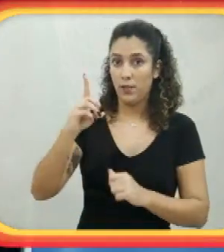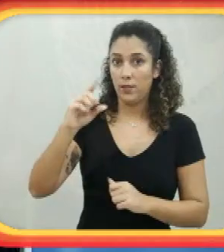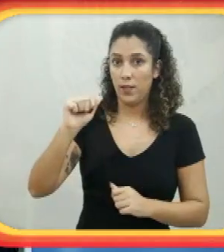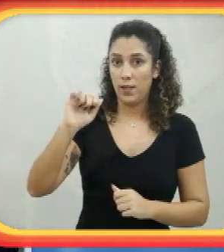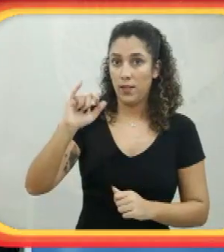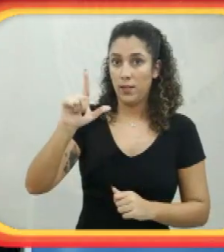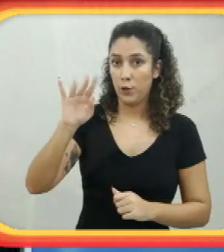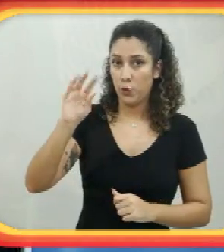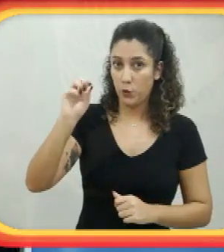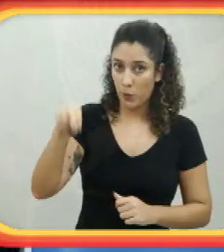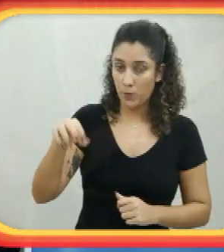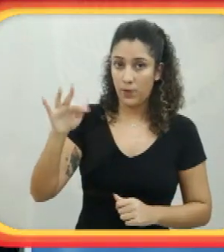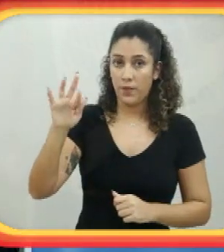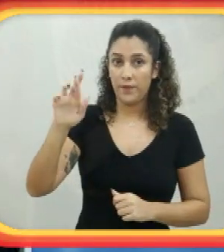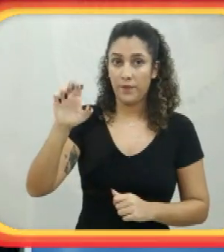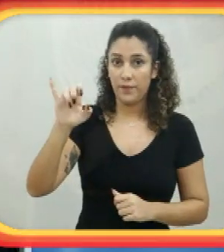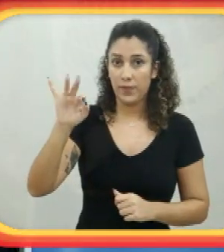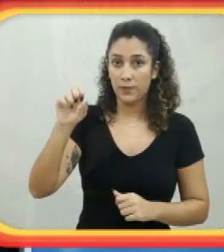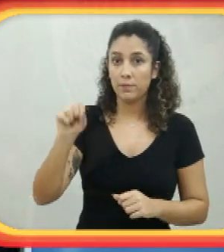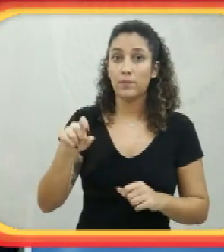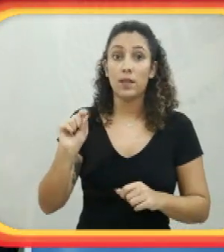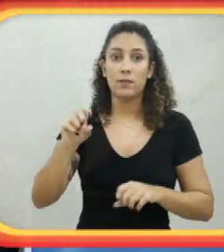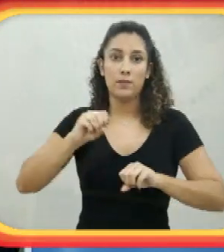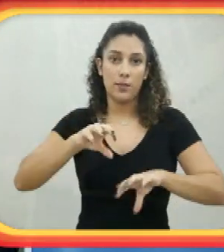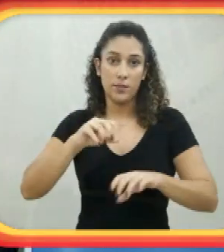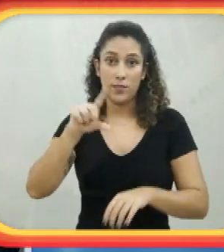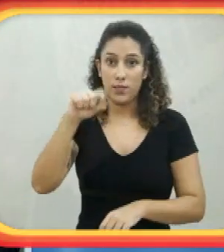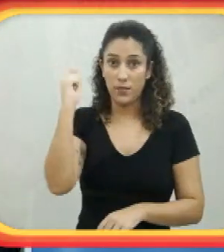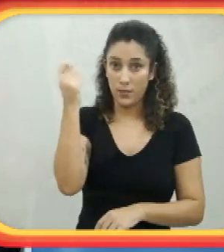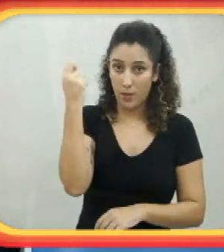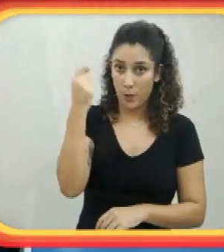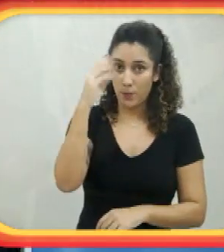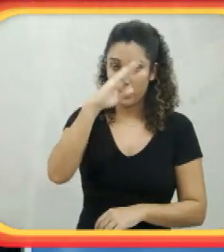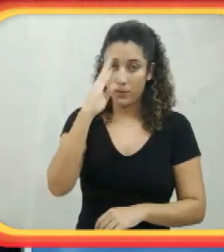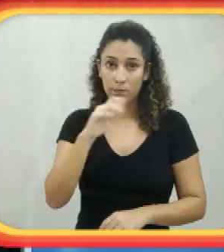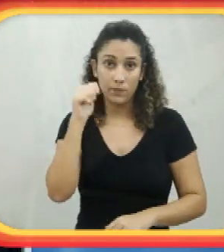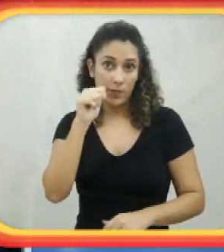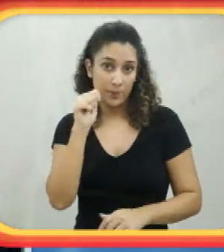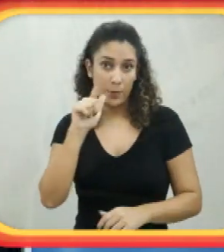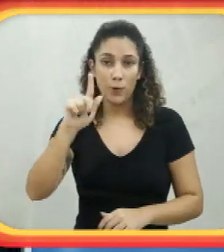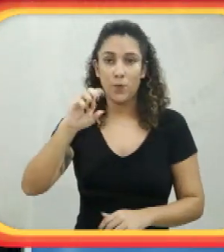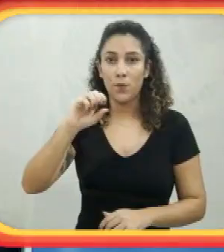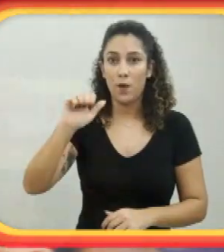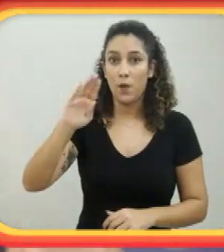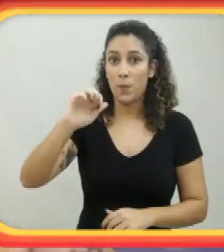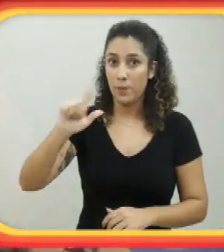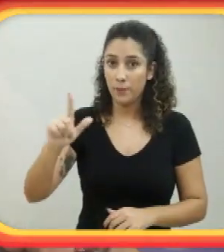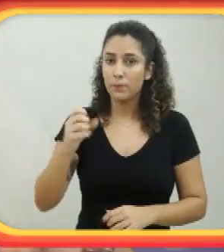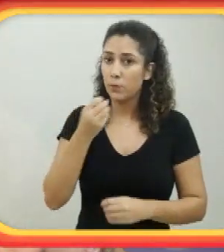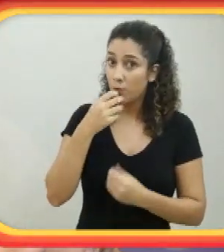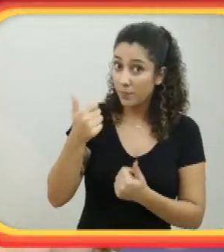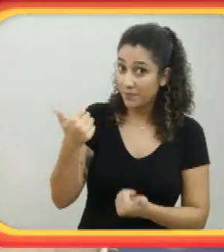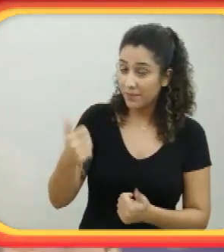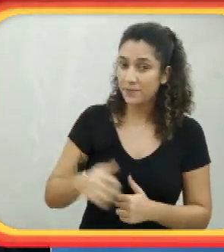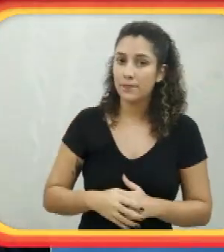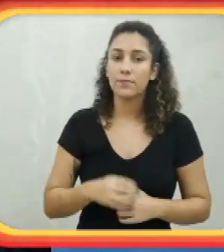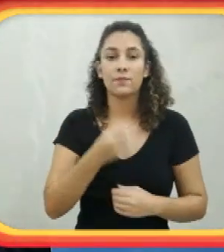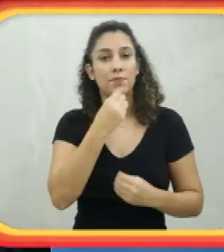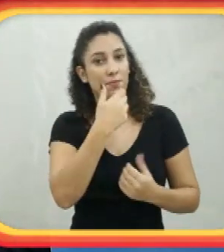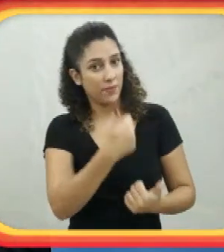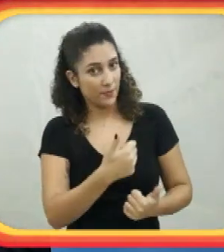Preitas, que é técnico da seleção brasileira feminina de global. Tudo bem, querido? Tudo bem.